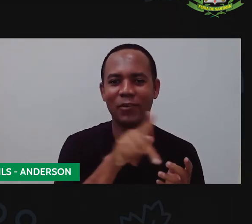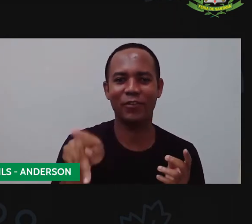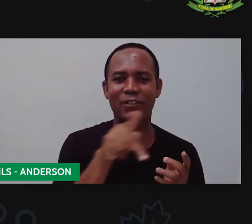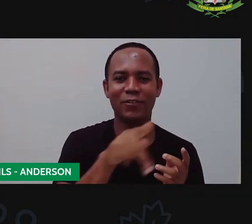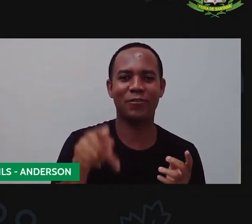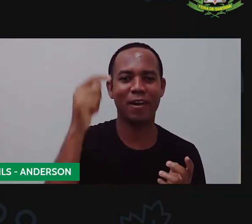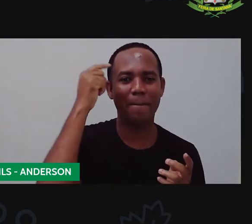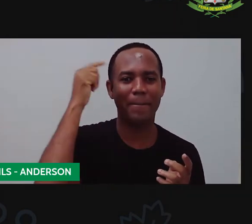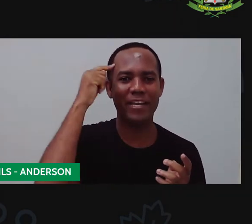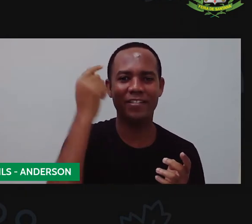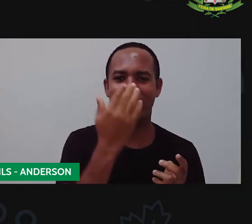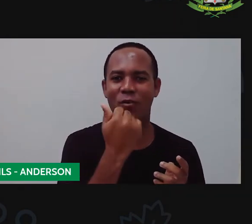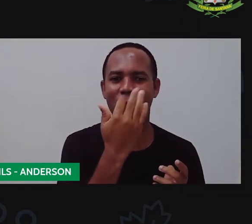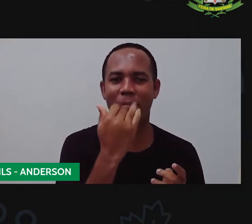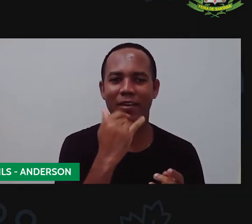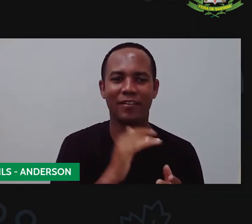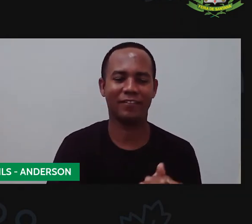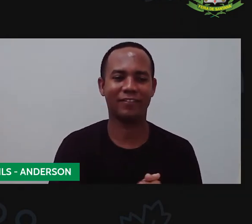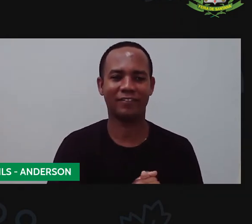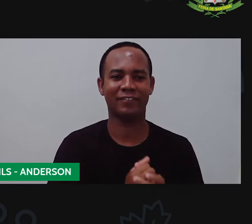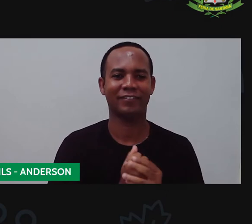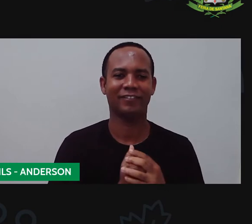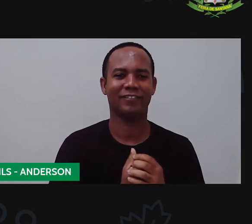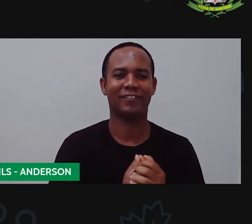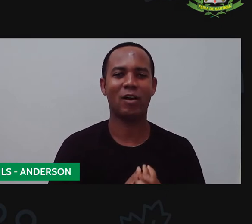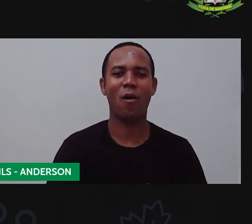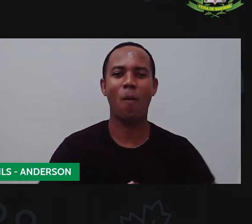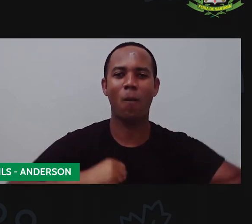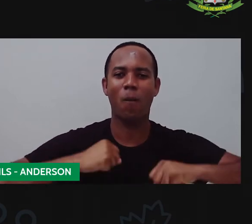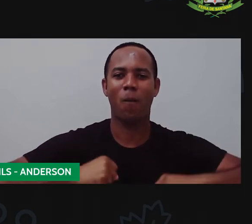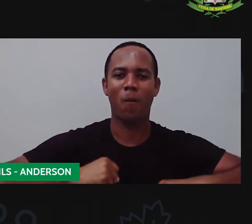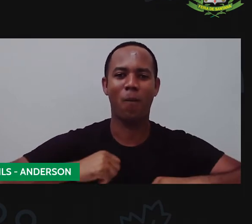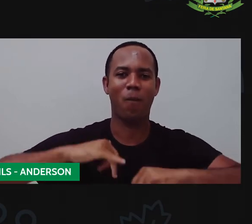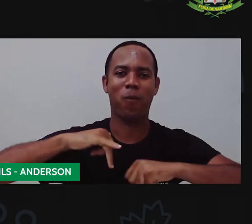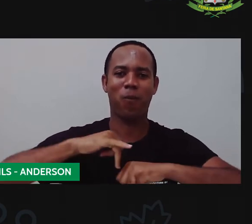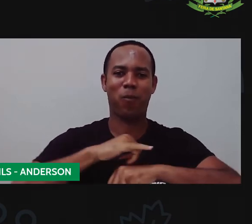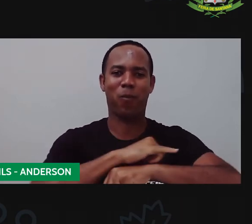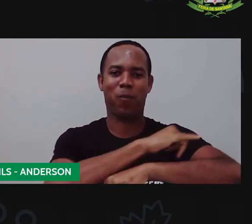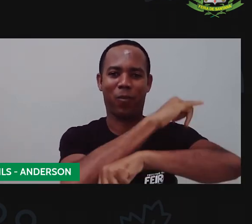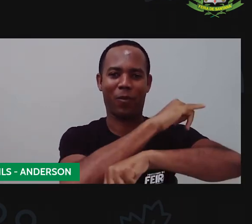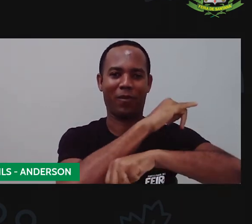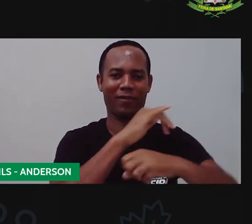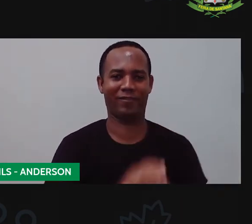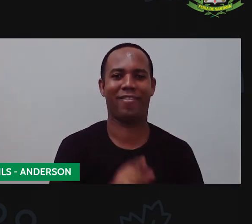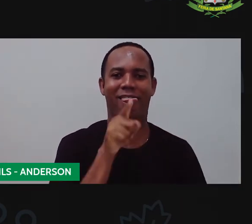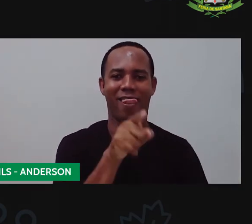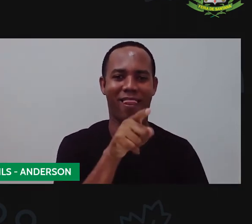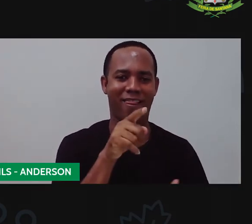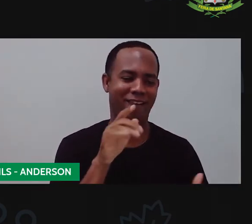Só pensa em comer, gente, boca foi feita pra comer, a Progosta de comida.